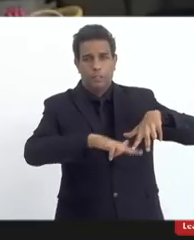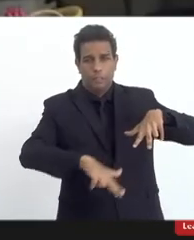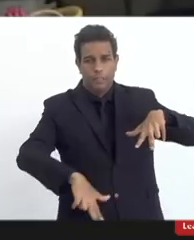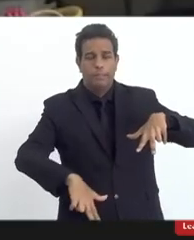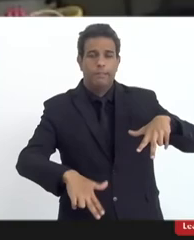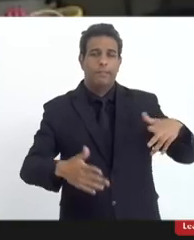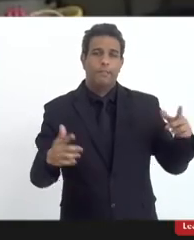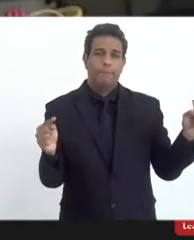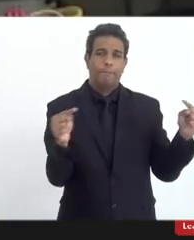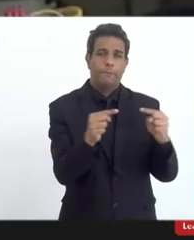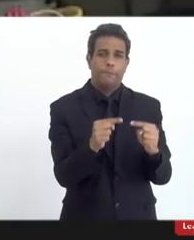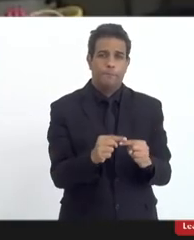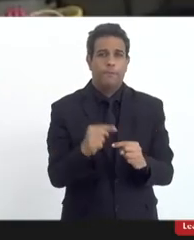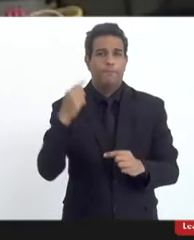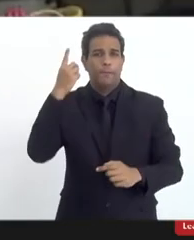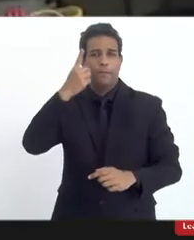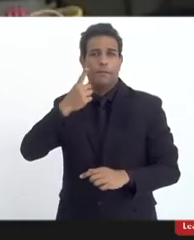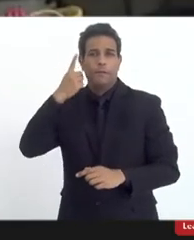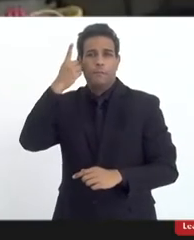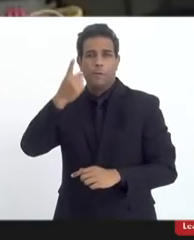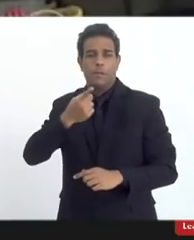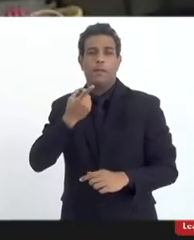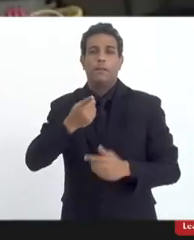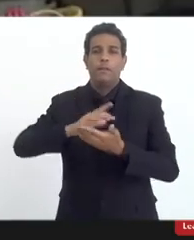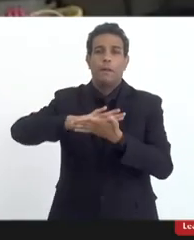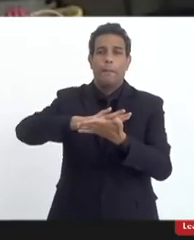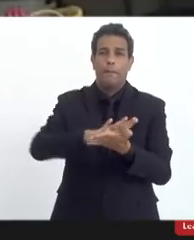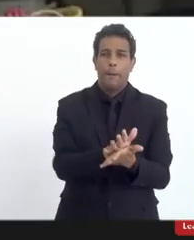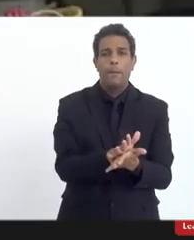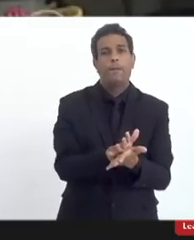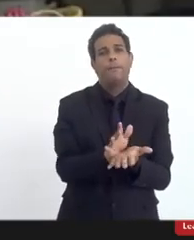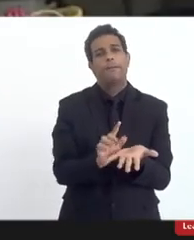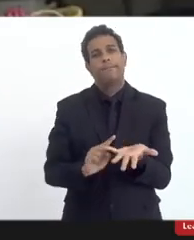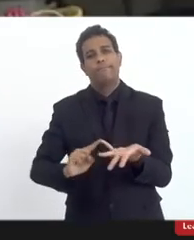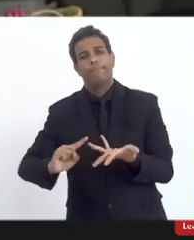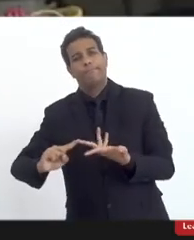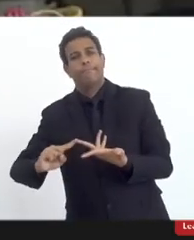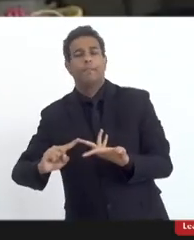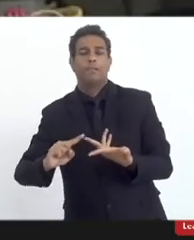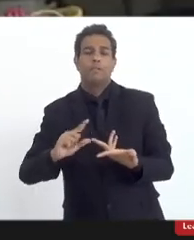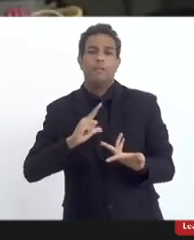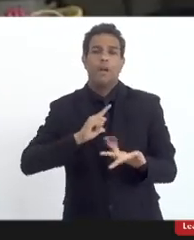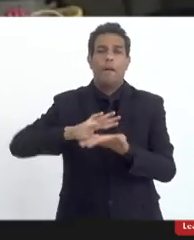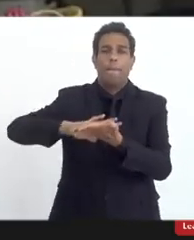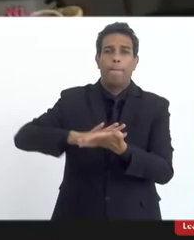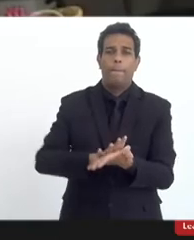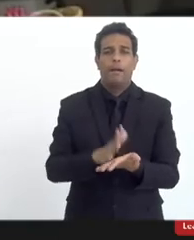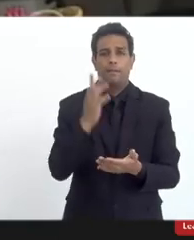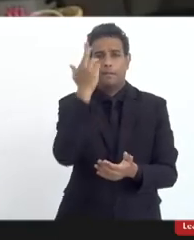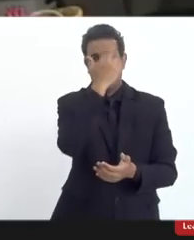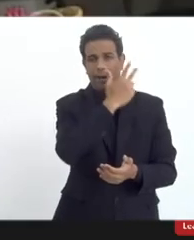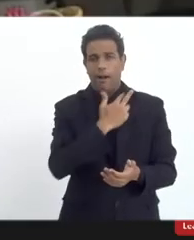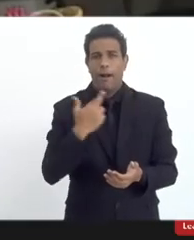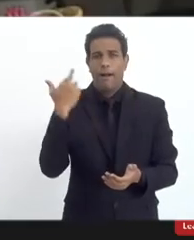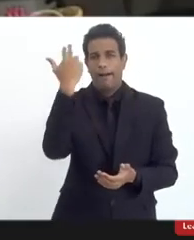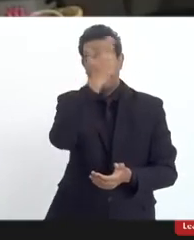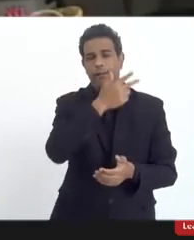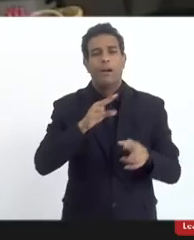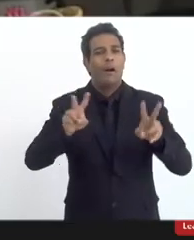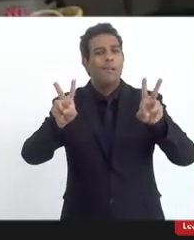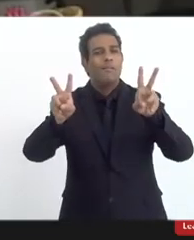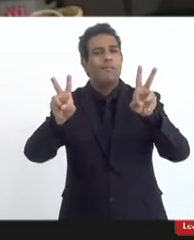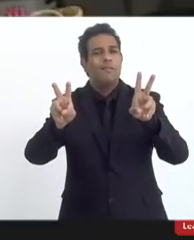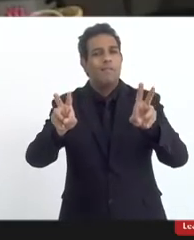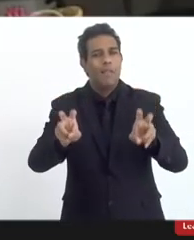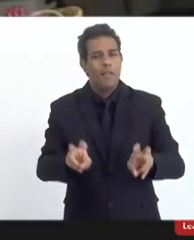que a deputada falou aqui preconceito de gênero o preconceito racial são temáticas que